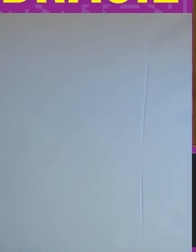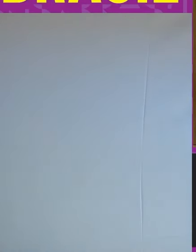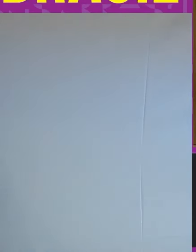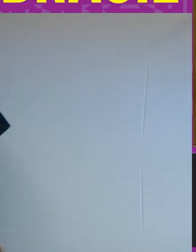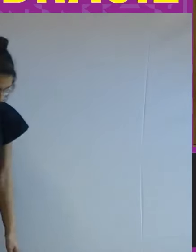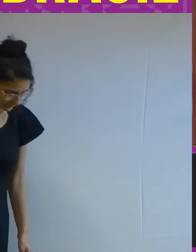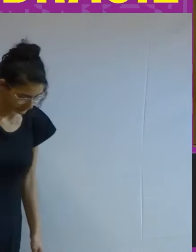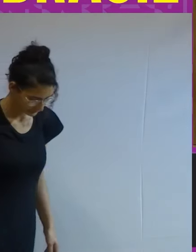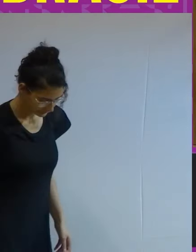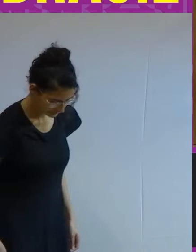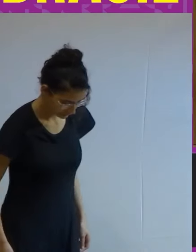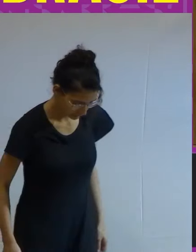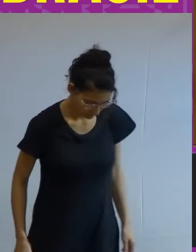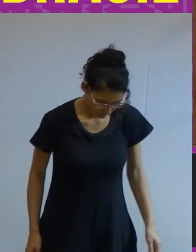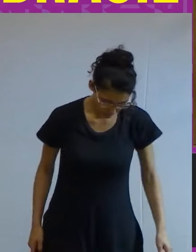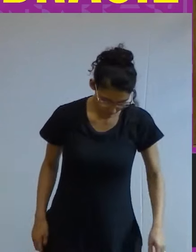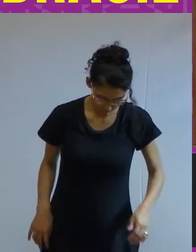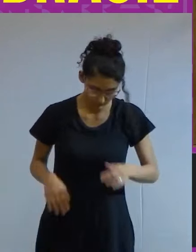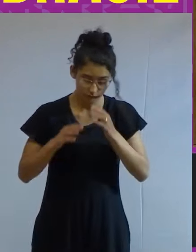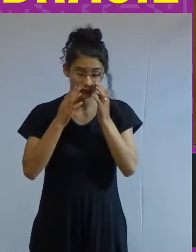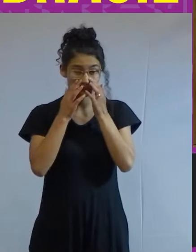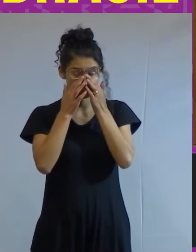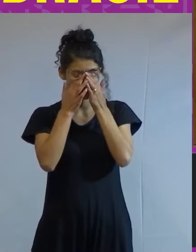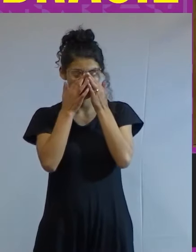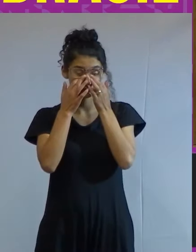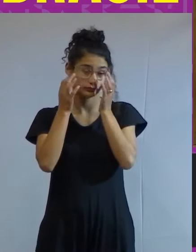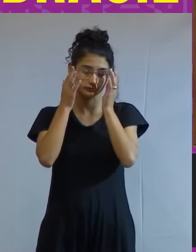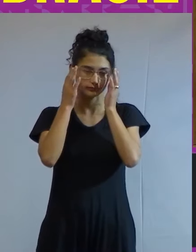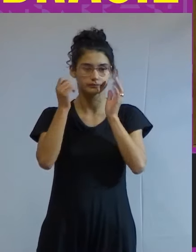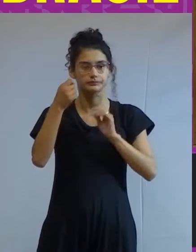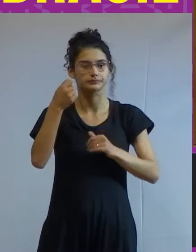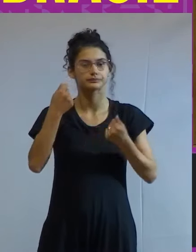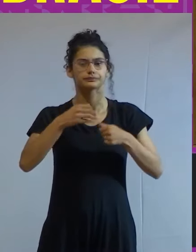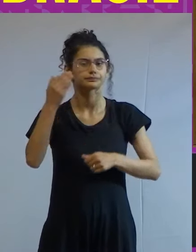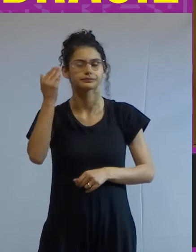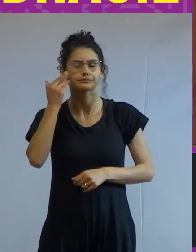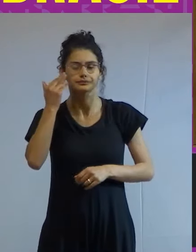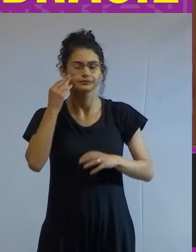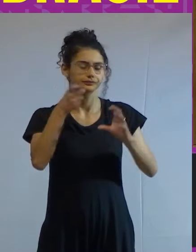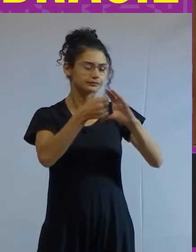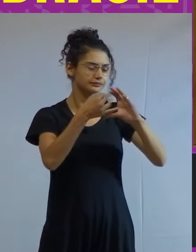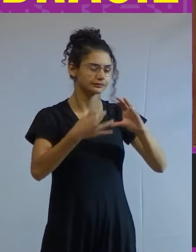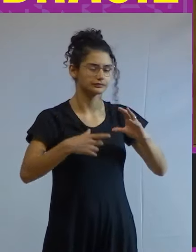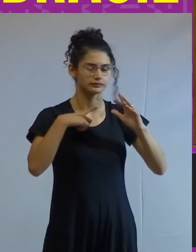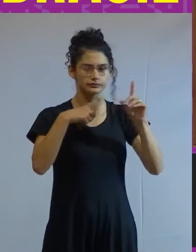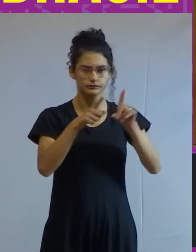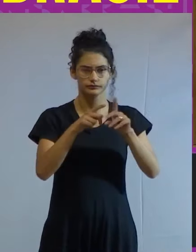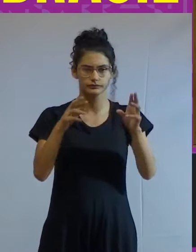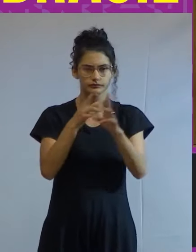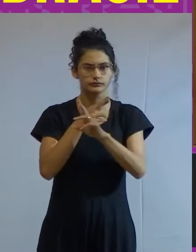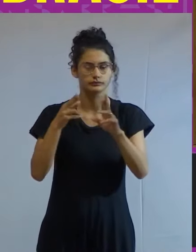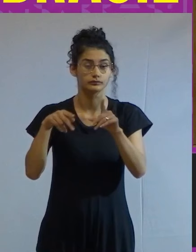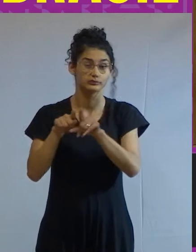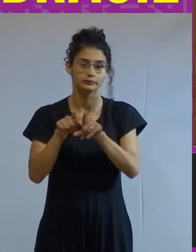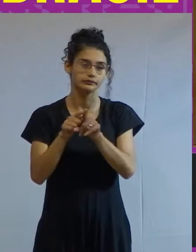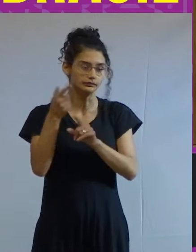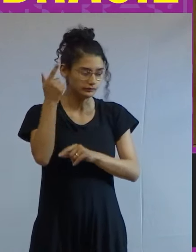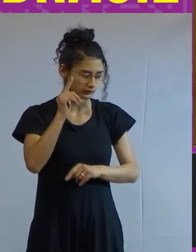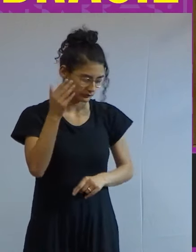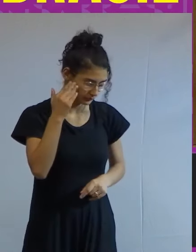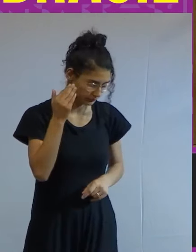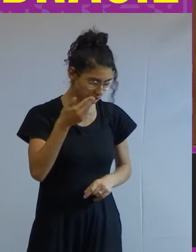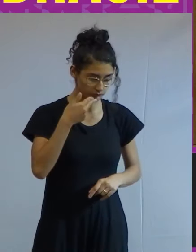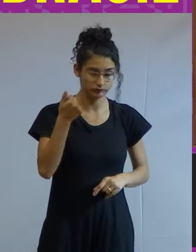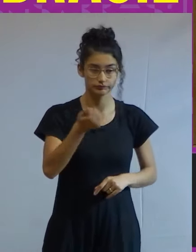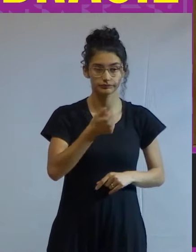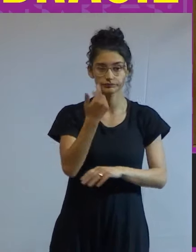entender em profundidade o significado dessas categorias técnicas e de suas inter-relações para compreender a